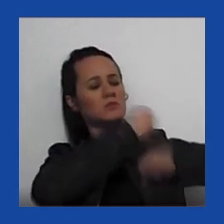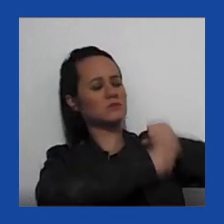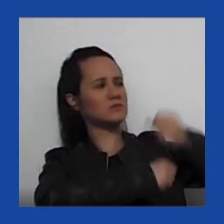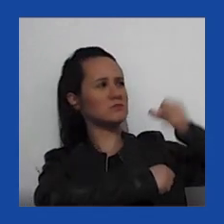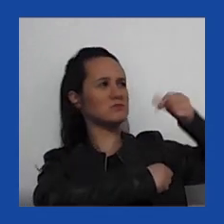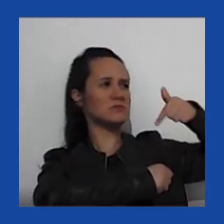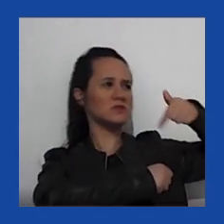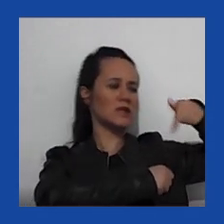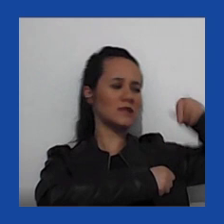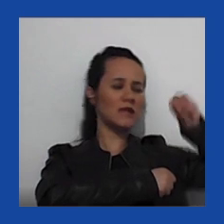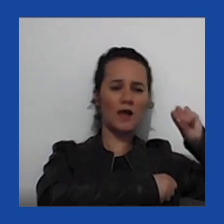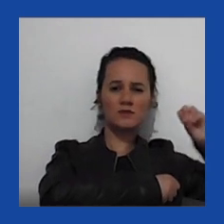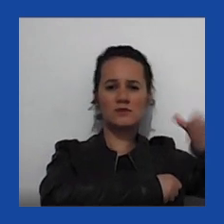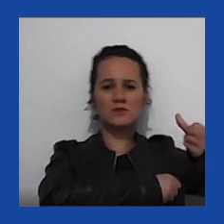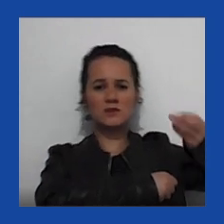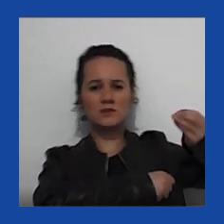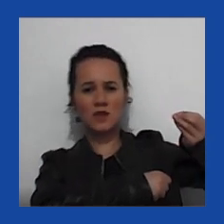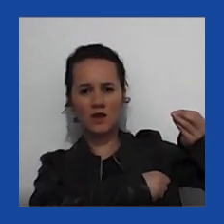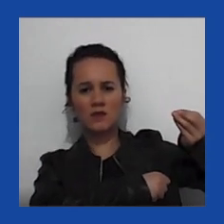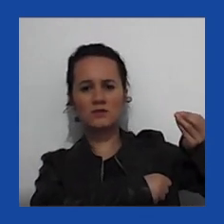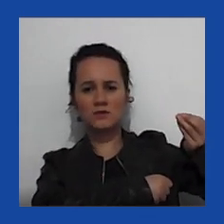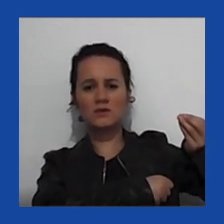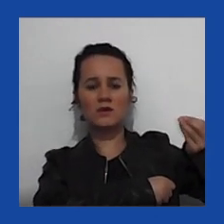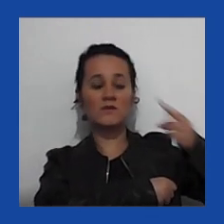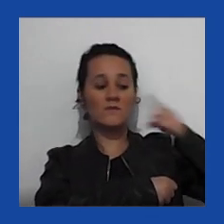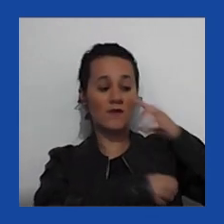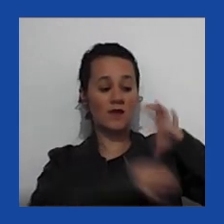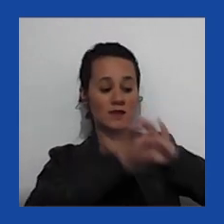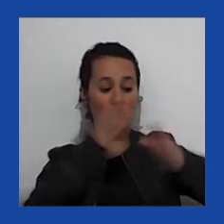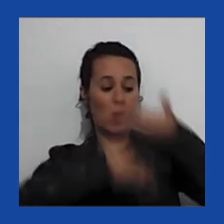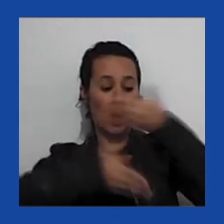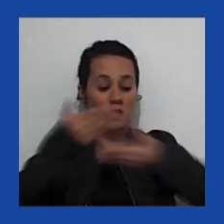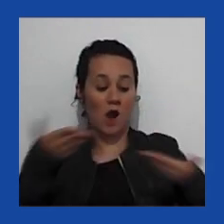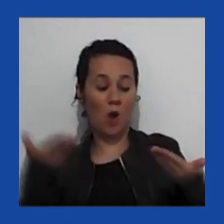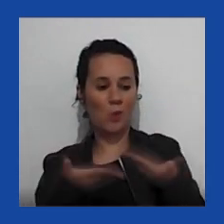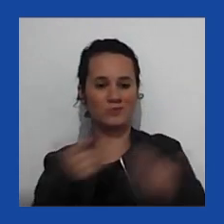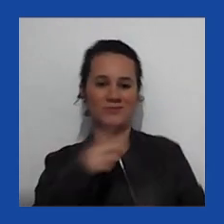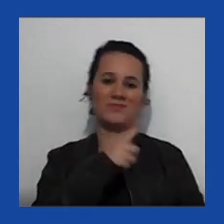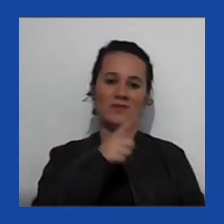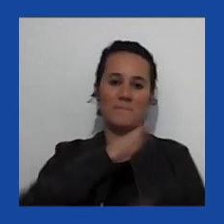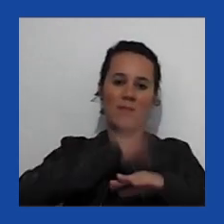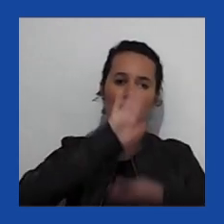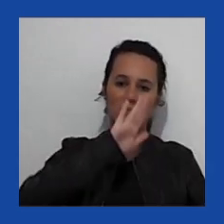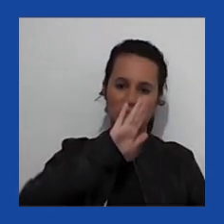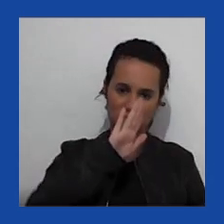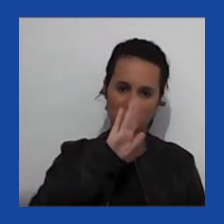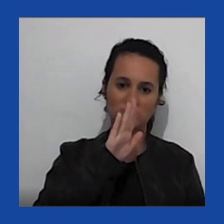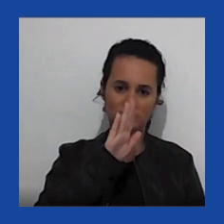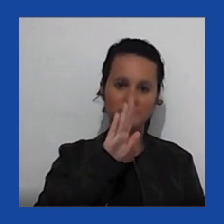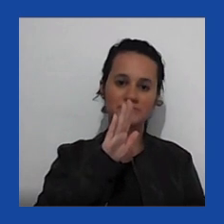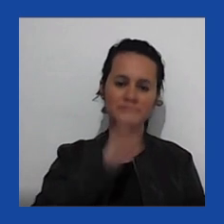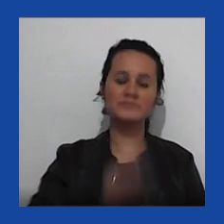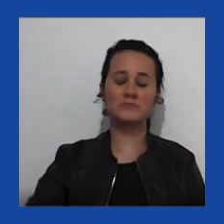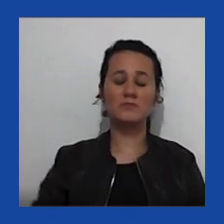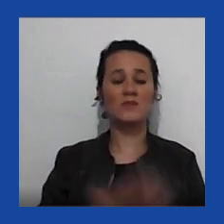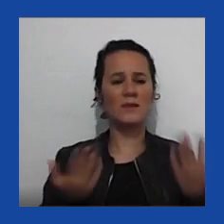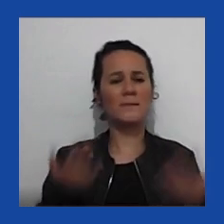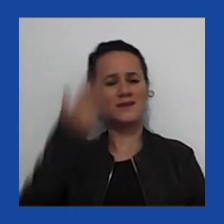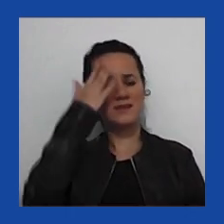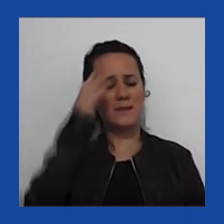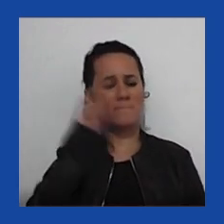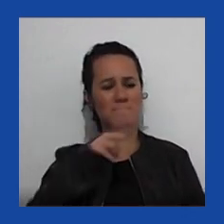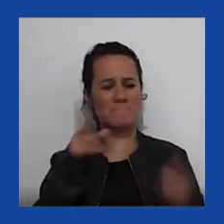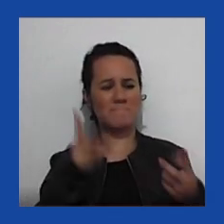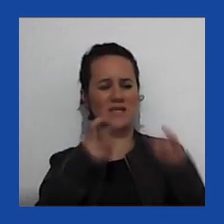democracias no mundo hoje. Mas eles também falam que há uma convergência na